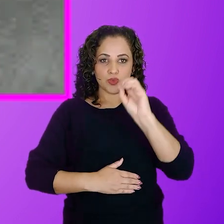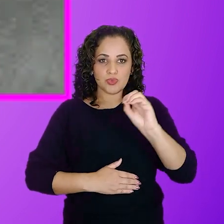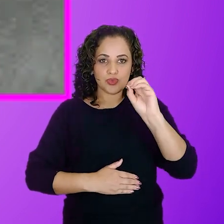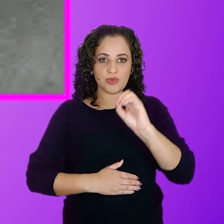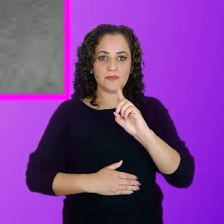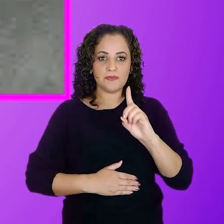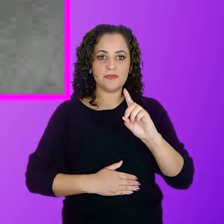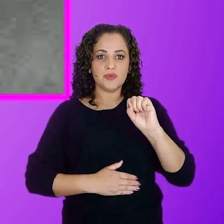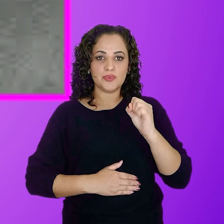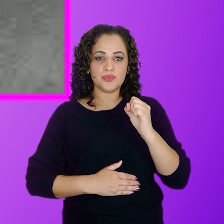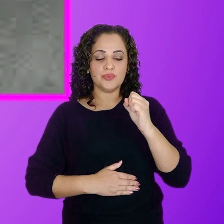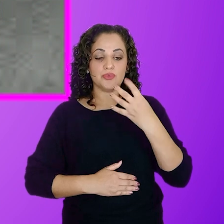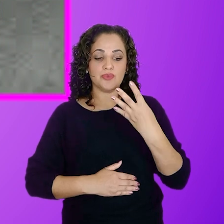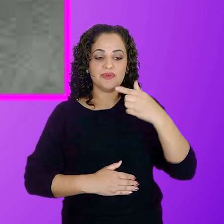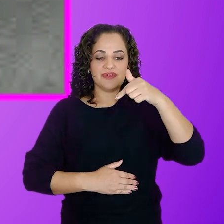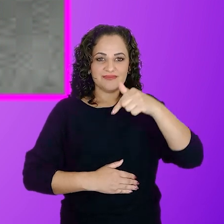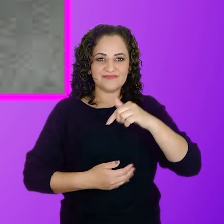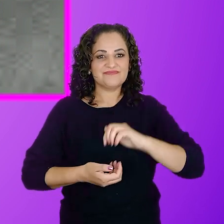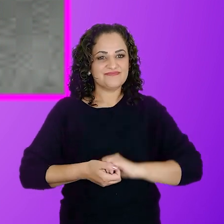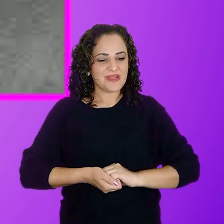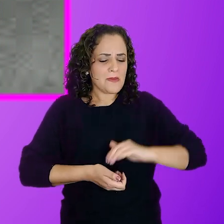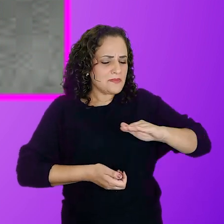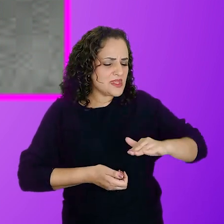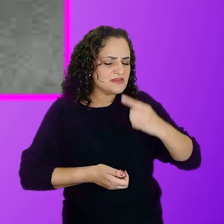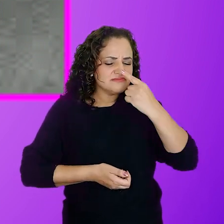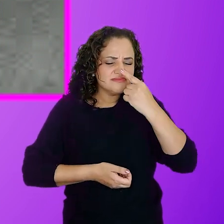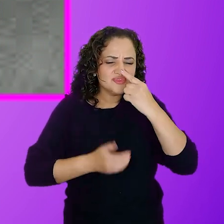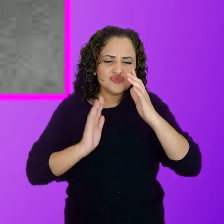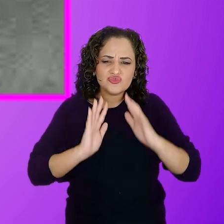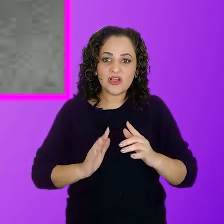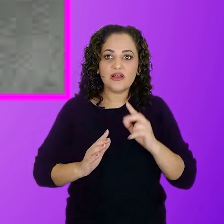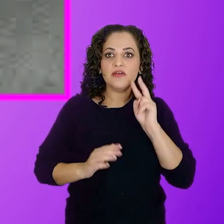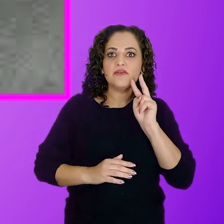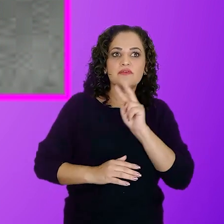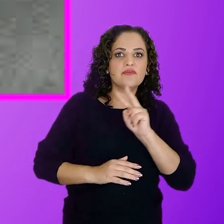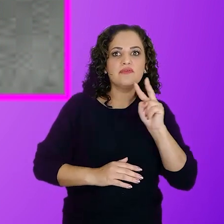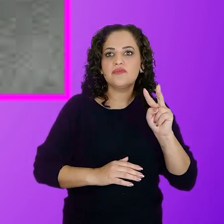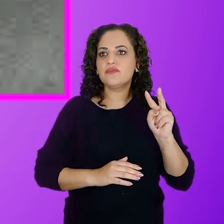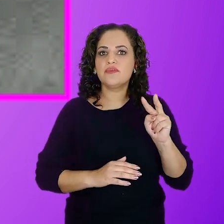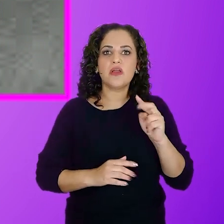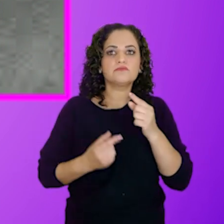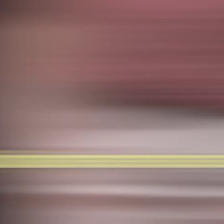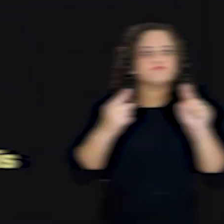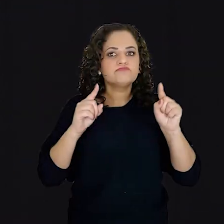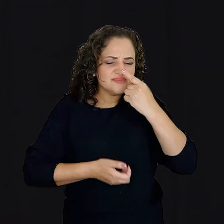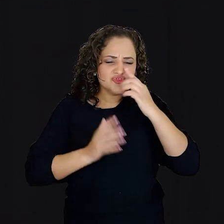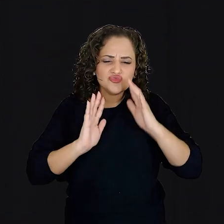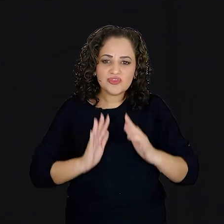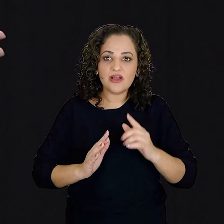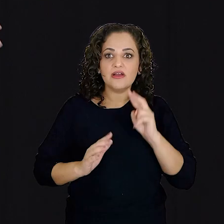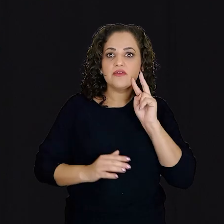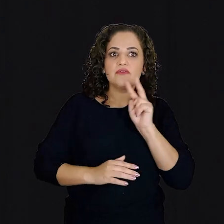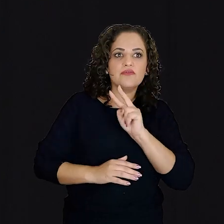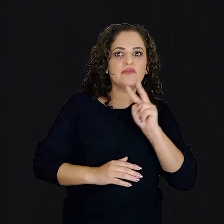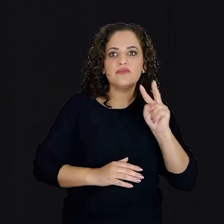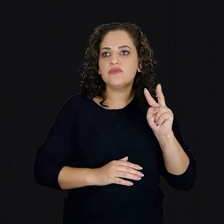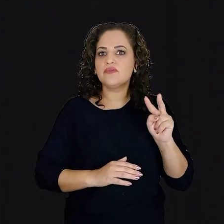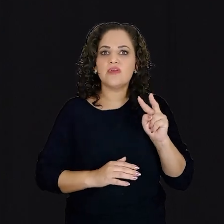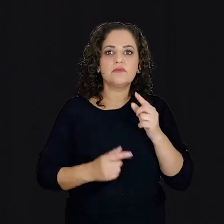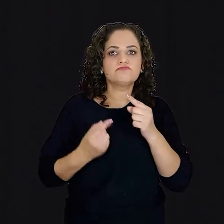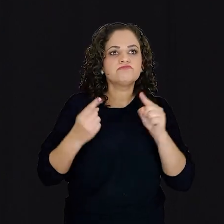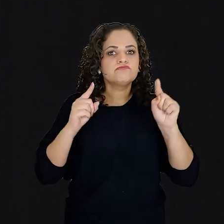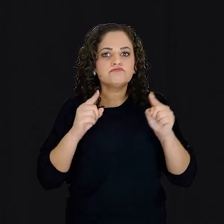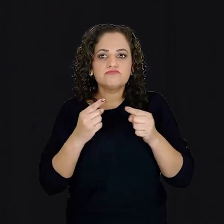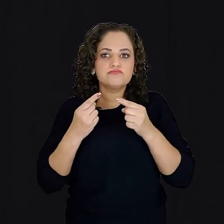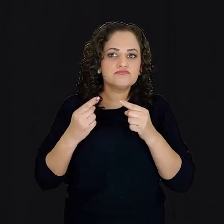17 de outubro de 1847 e desde criança gostava de ver os músicos tocando. Chiquinha sempre pedia aos seus